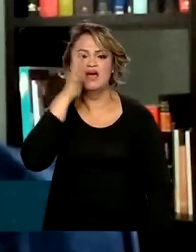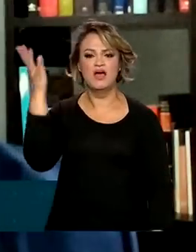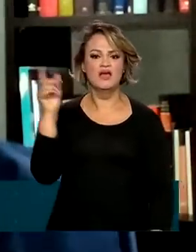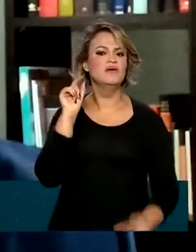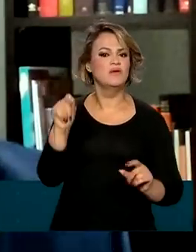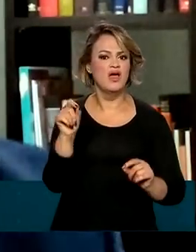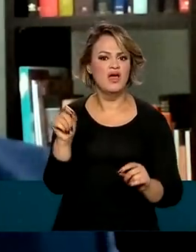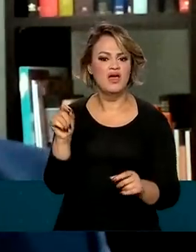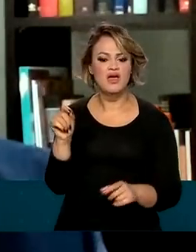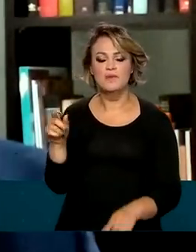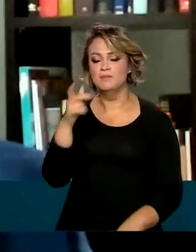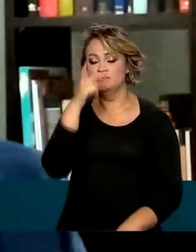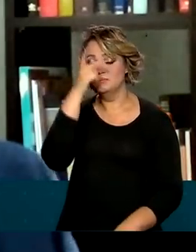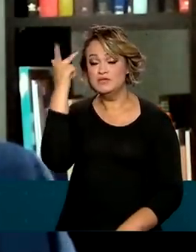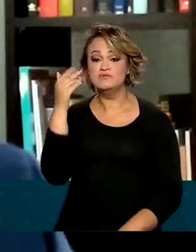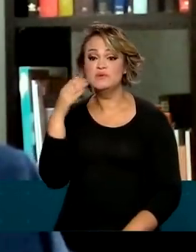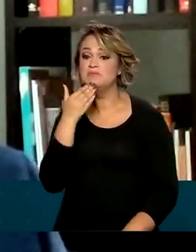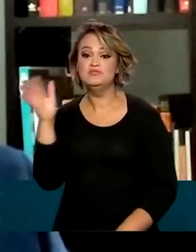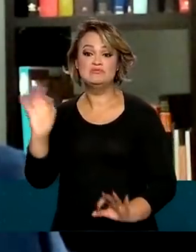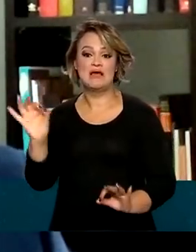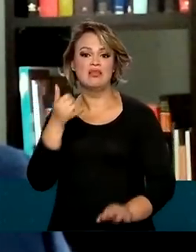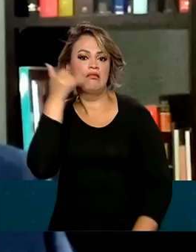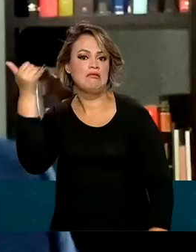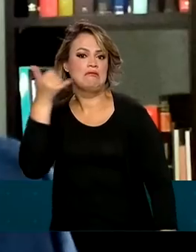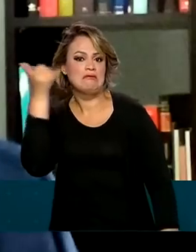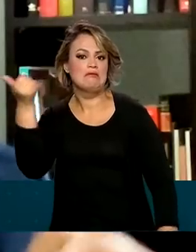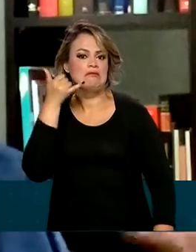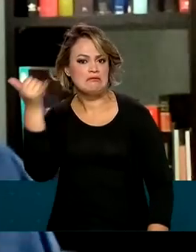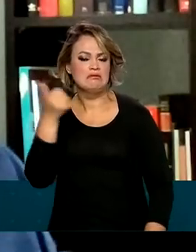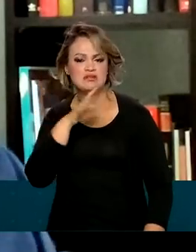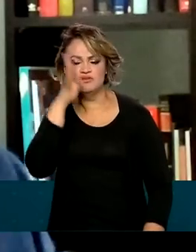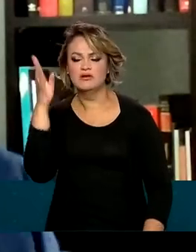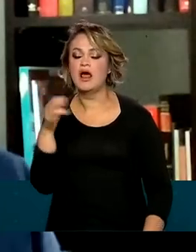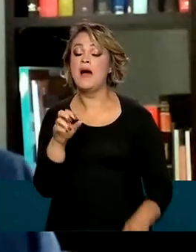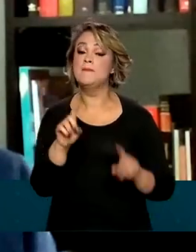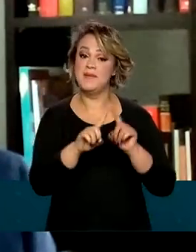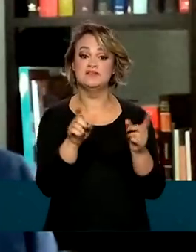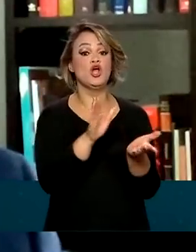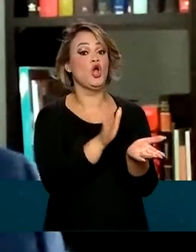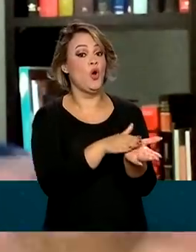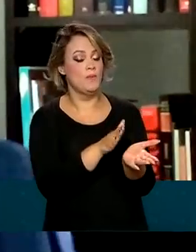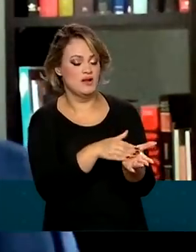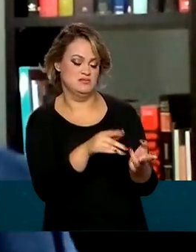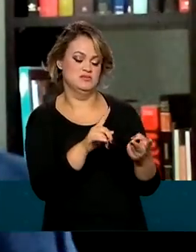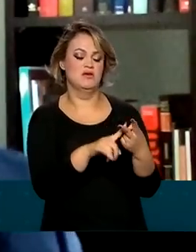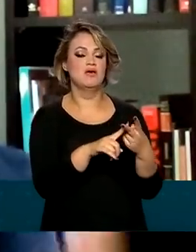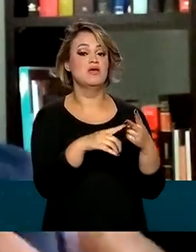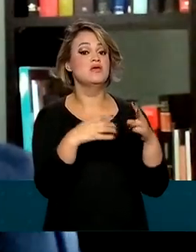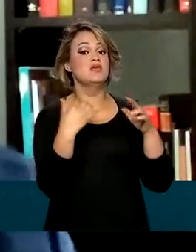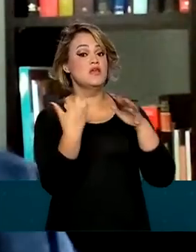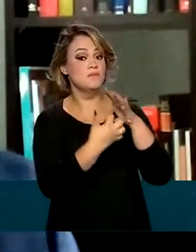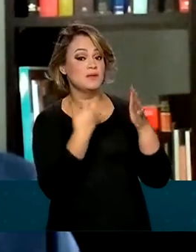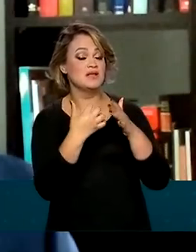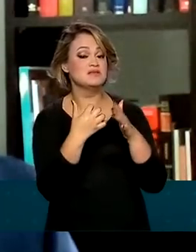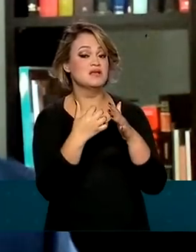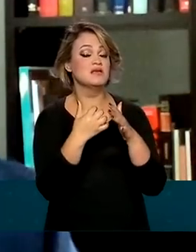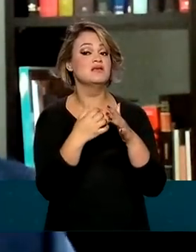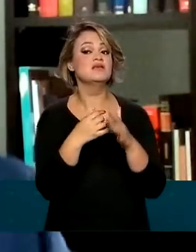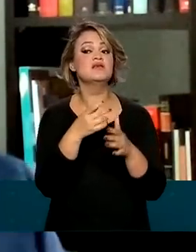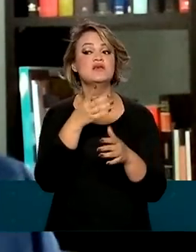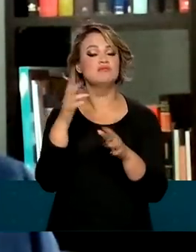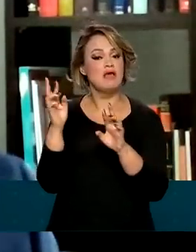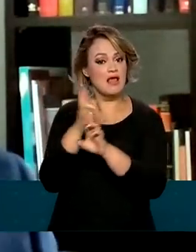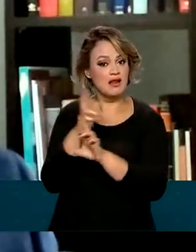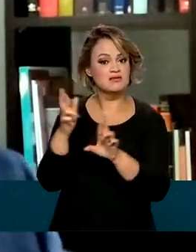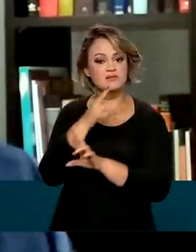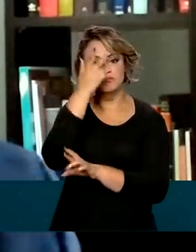qual não há o consentimento do consumidor. As cobranças, as empresas que já tiveram ou têm alguma relação